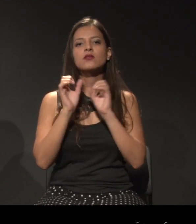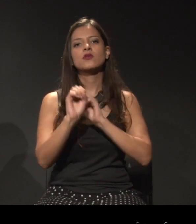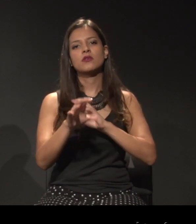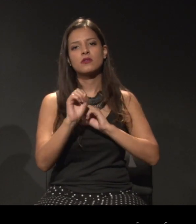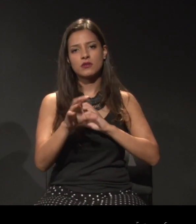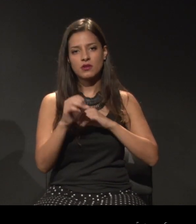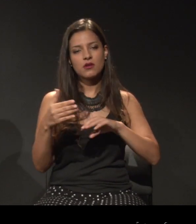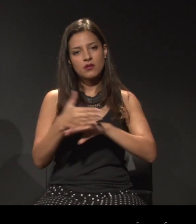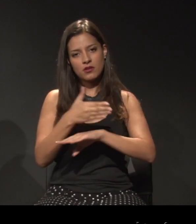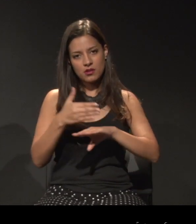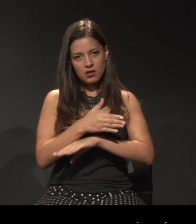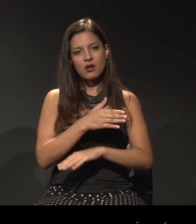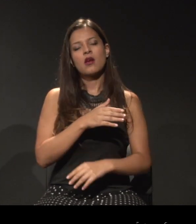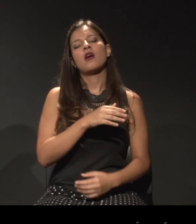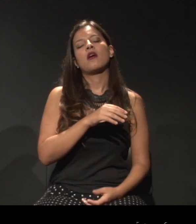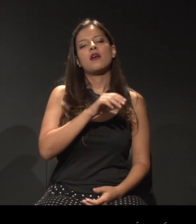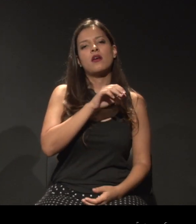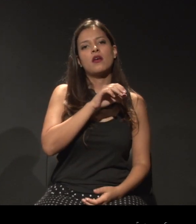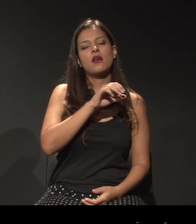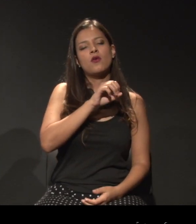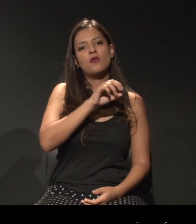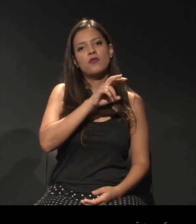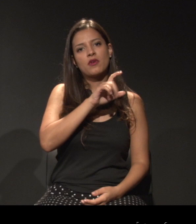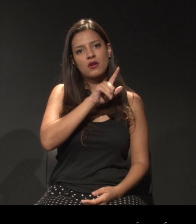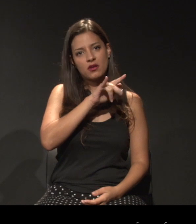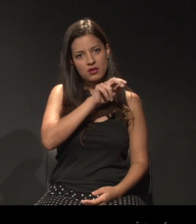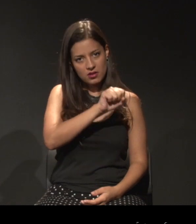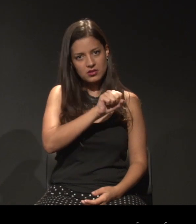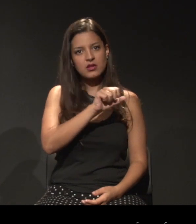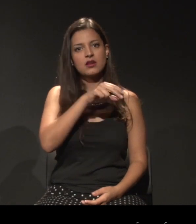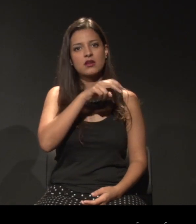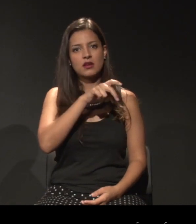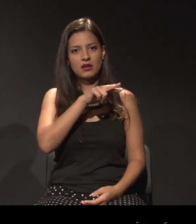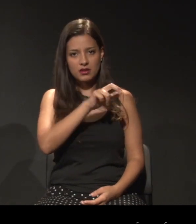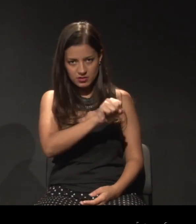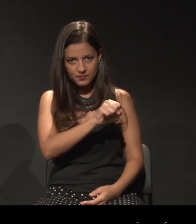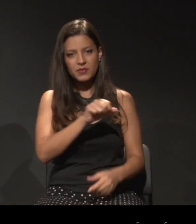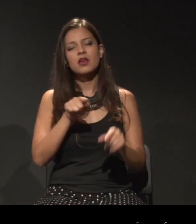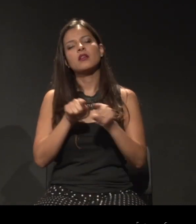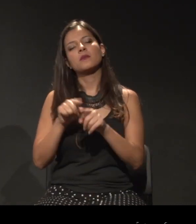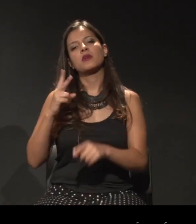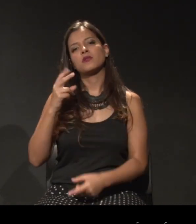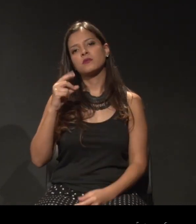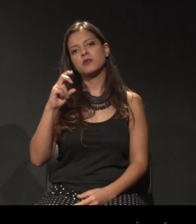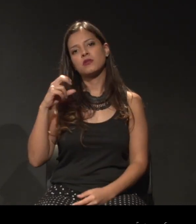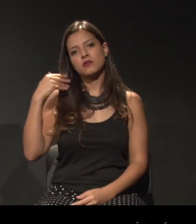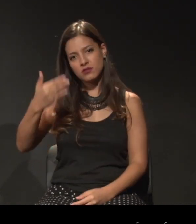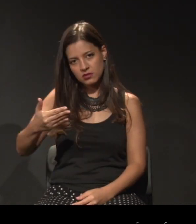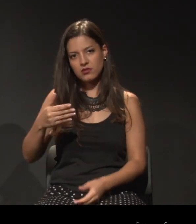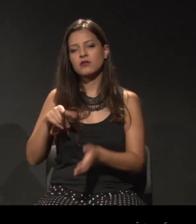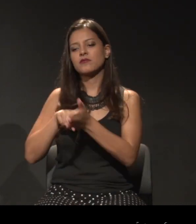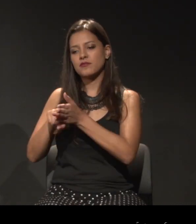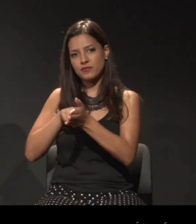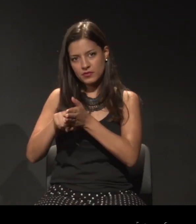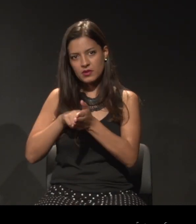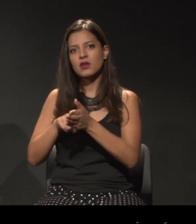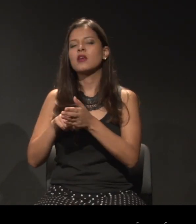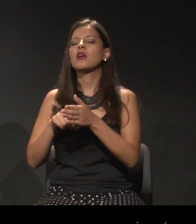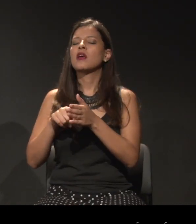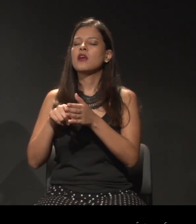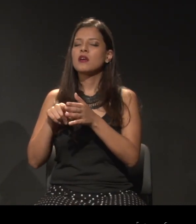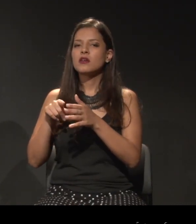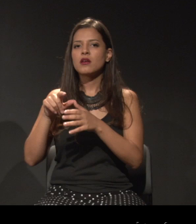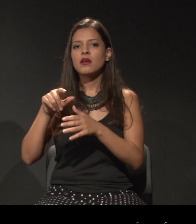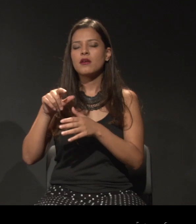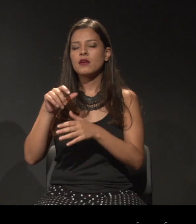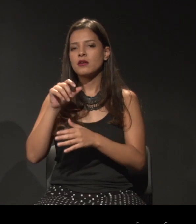Ouvindo Passos, companhia de dança. Desde 2013, é pesquisadora do Grupo Terreiro de Investigações Cênicas, Teatro, Brincadeiras, Rituais e